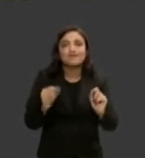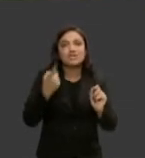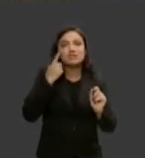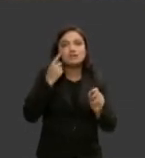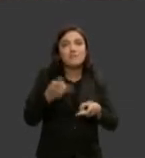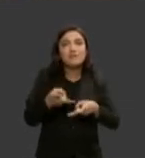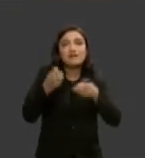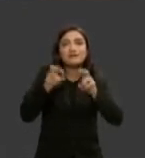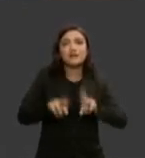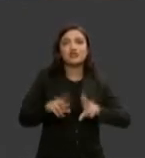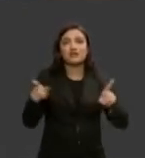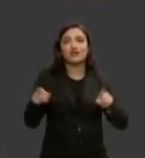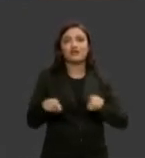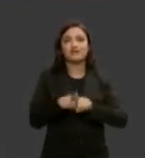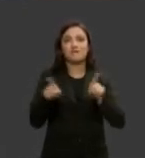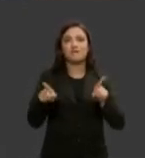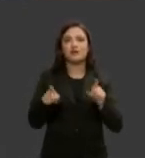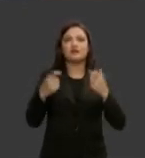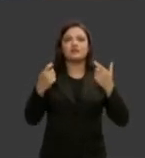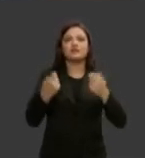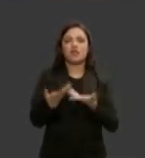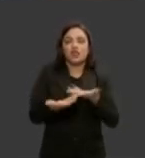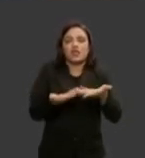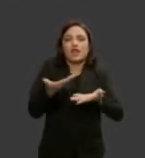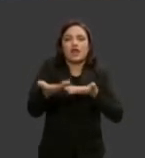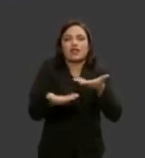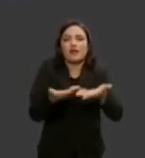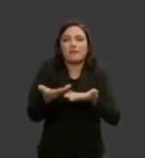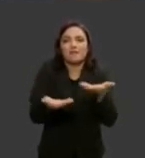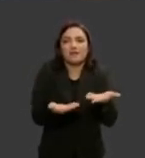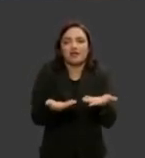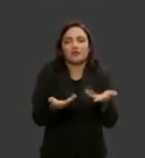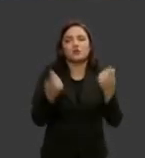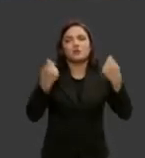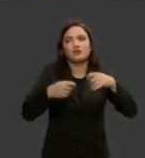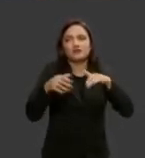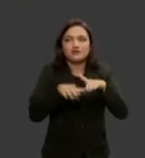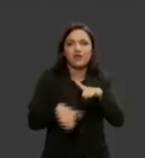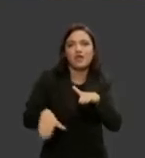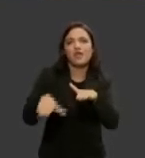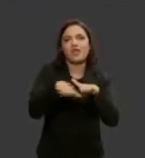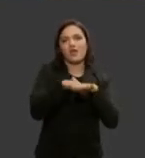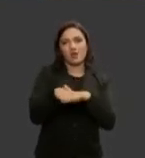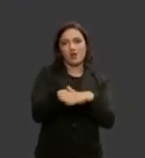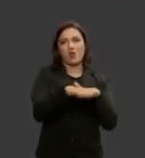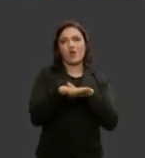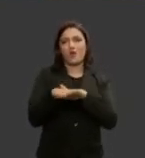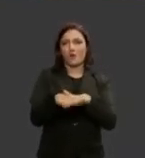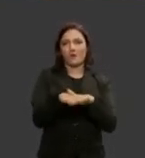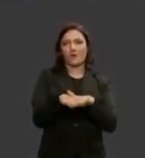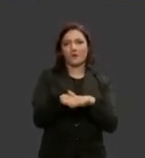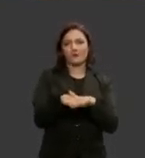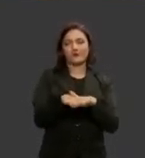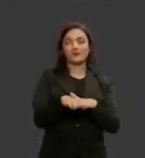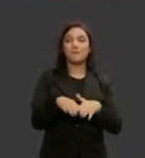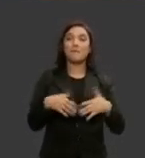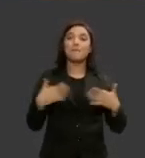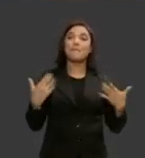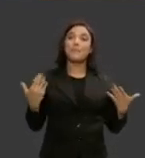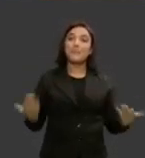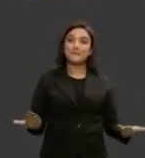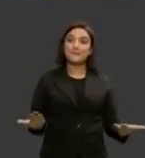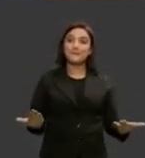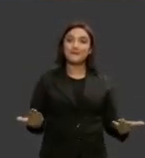e mulheres mas de novo as desigualdades ou melhor as diferenças não podem ser convertidas em desigualdades e aí para